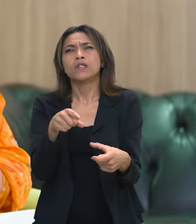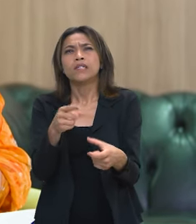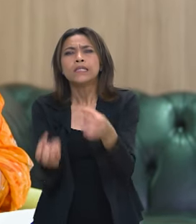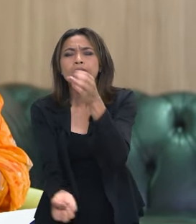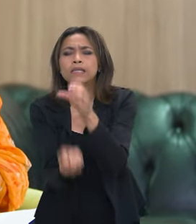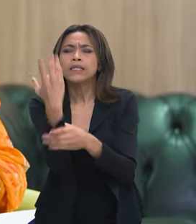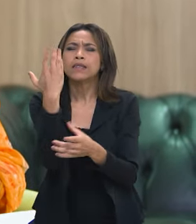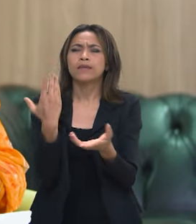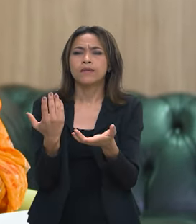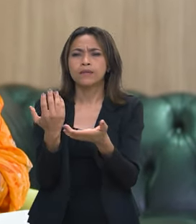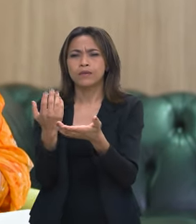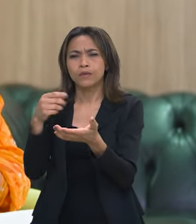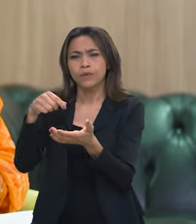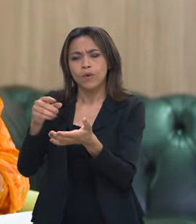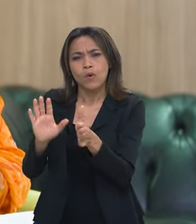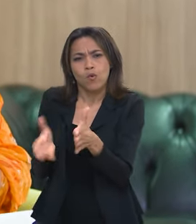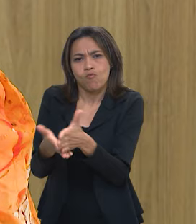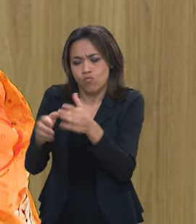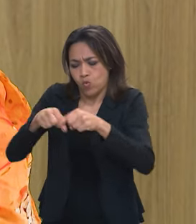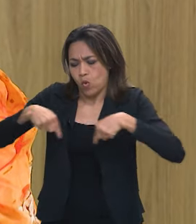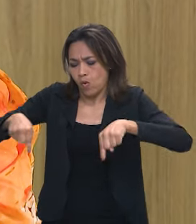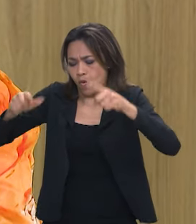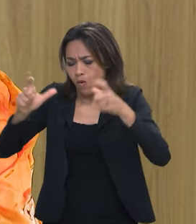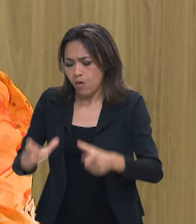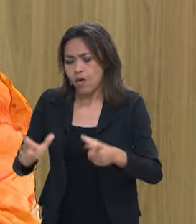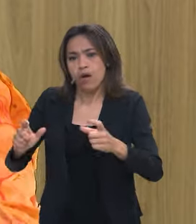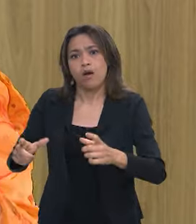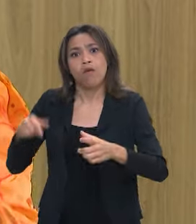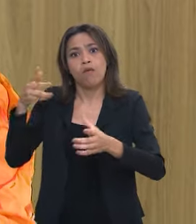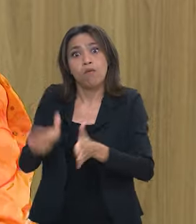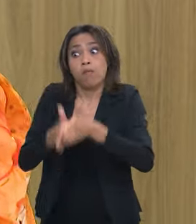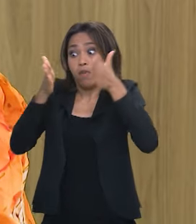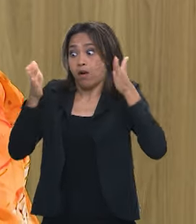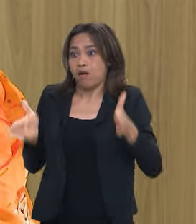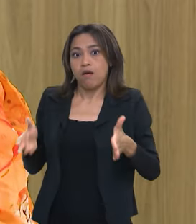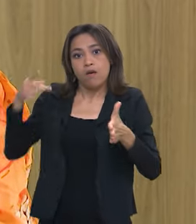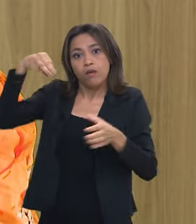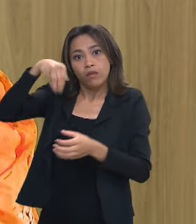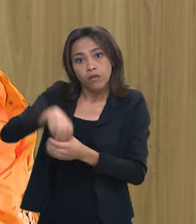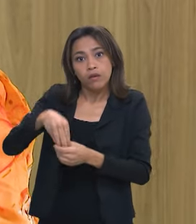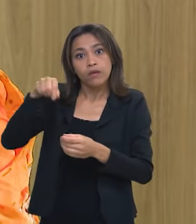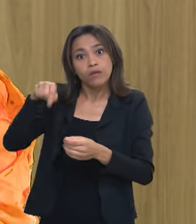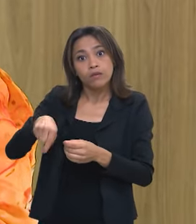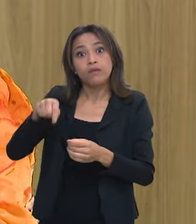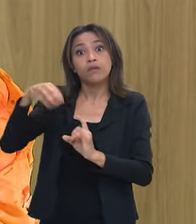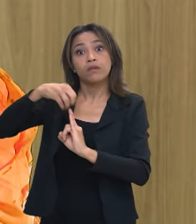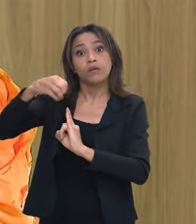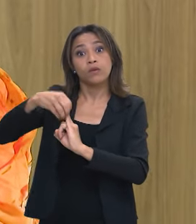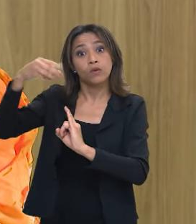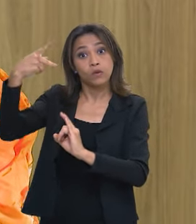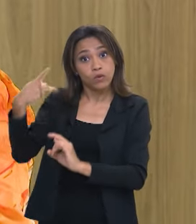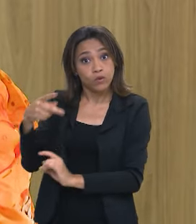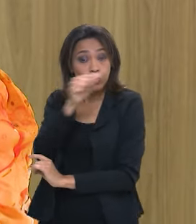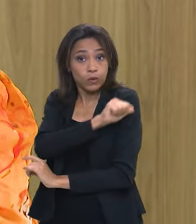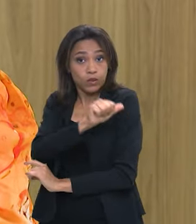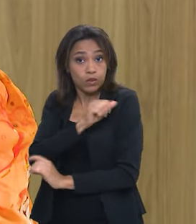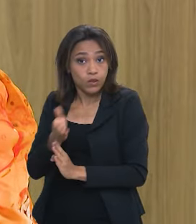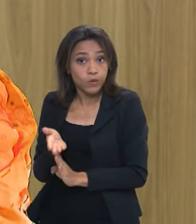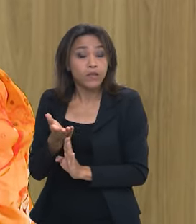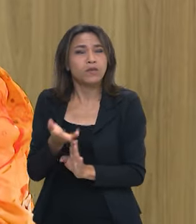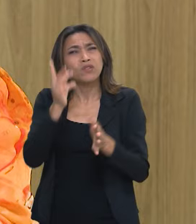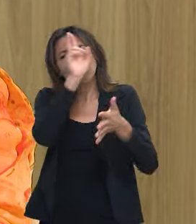de biotecnologia em vacinas da Fiocruz no Rio de Janeiro quintuplicando essa oferta enfim são